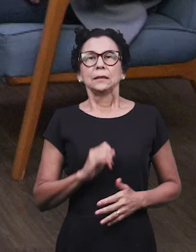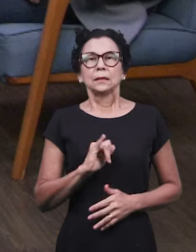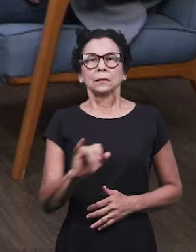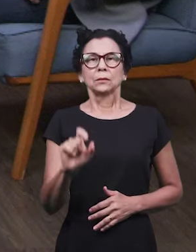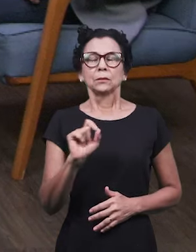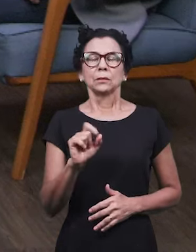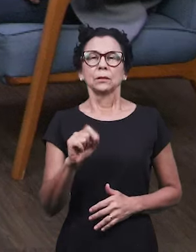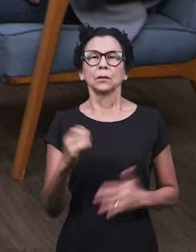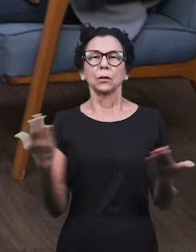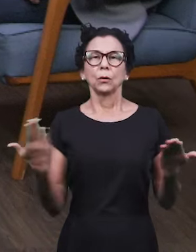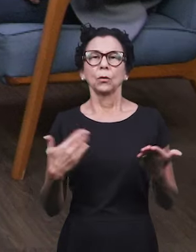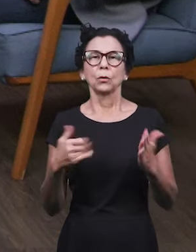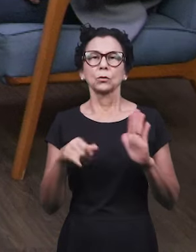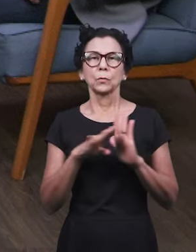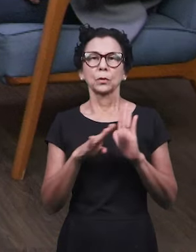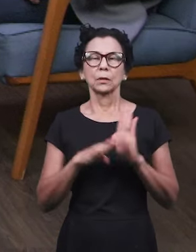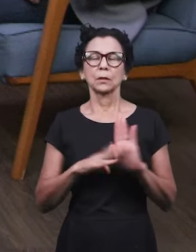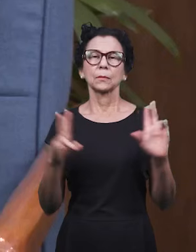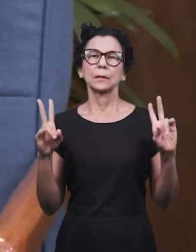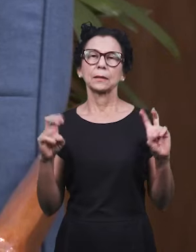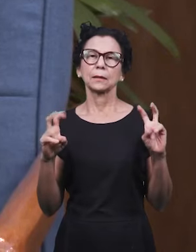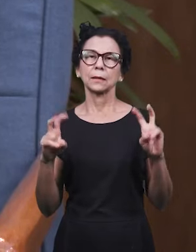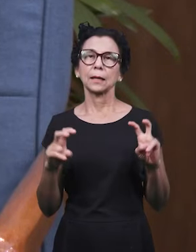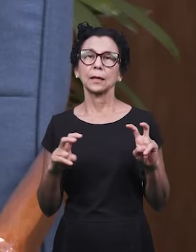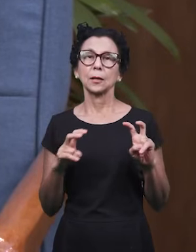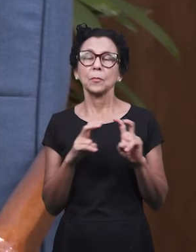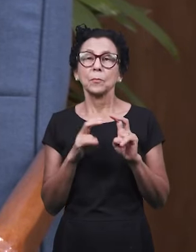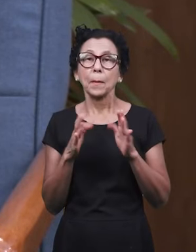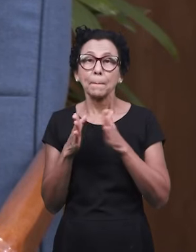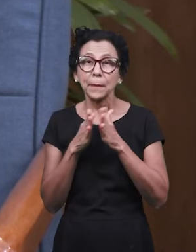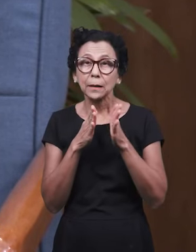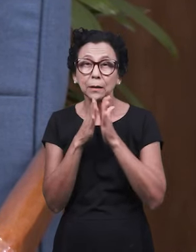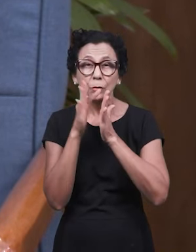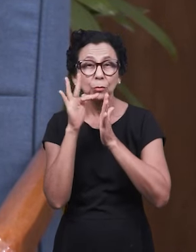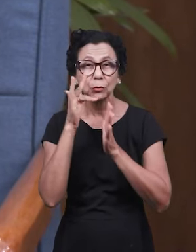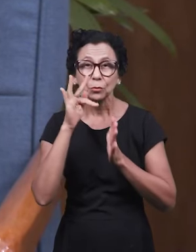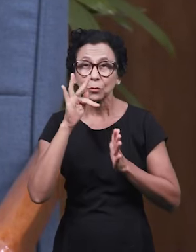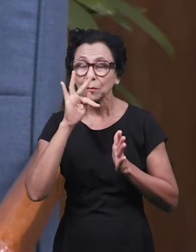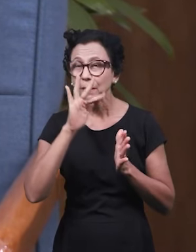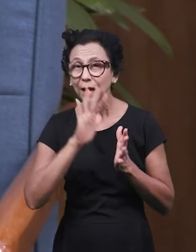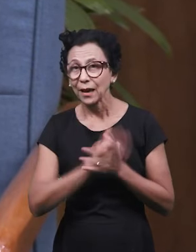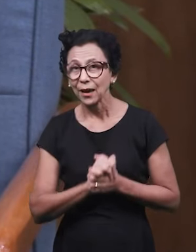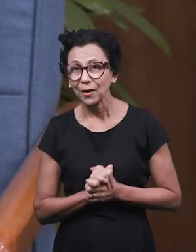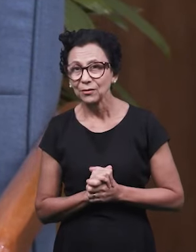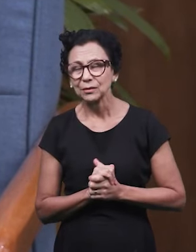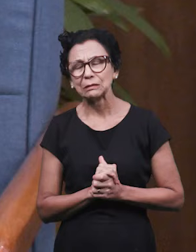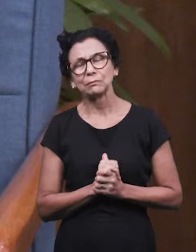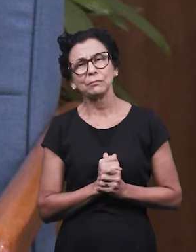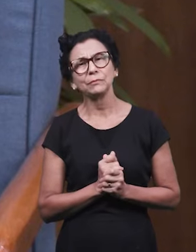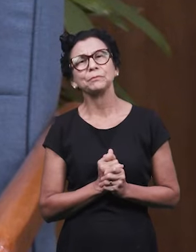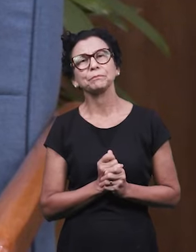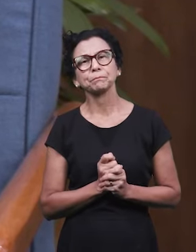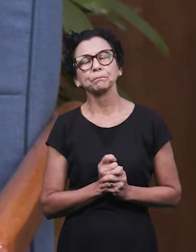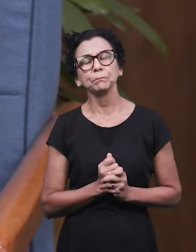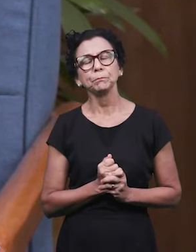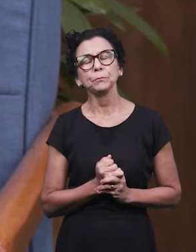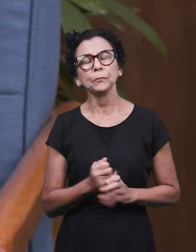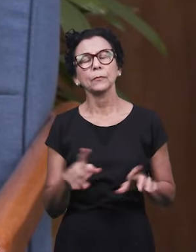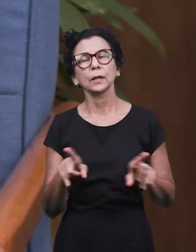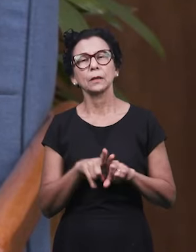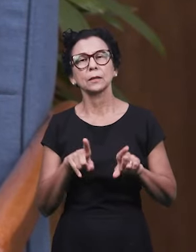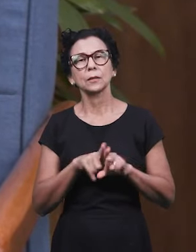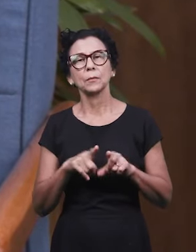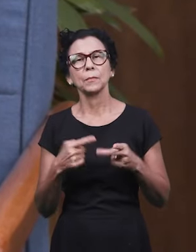Eu quero falar para vocês que o tema do programa de hoje é Tempo do Breve e Bem-Aventuranças.